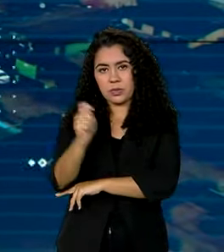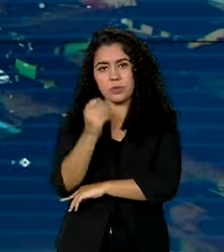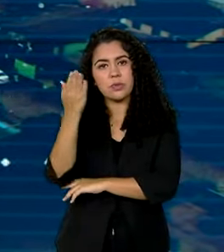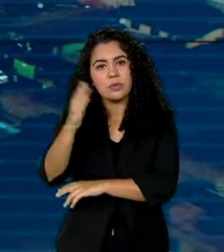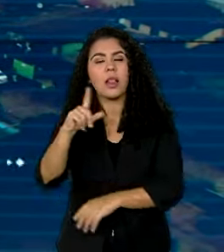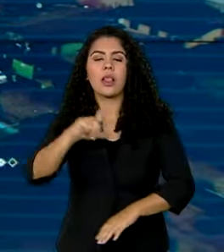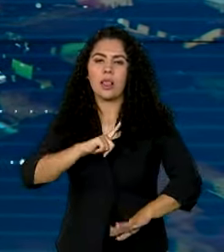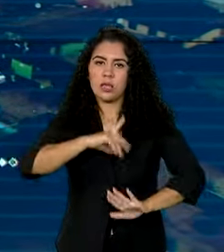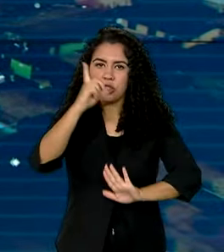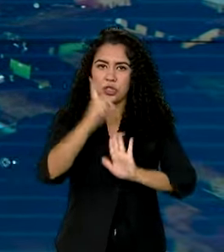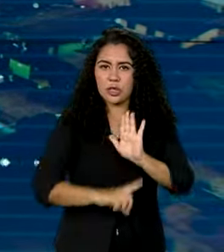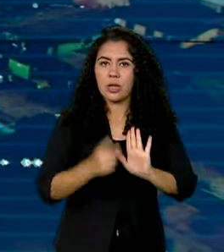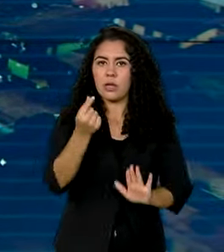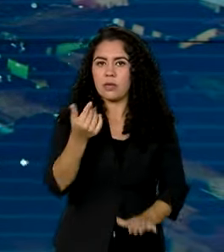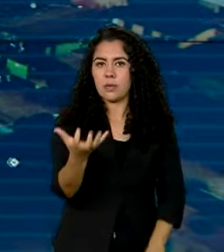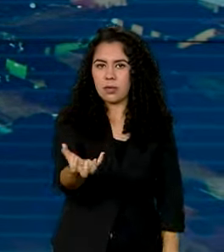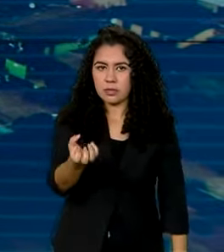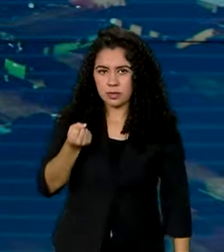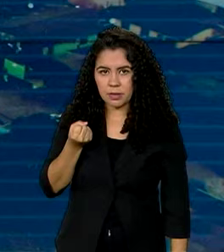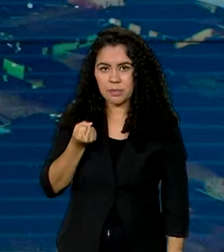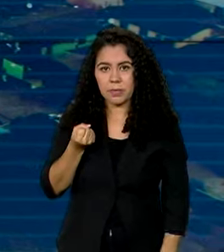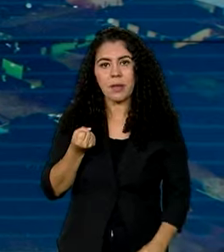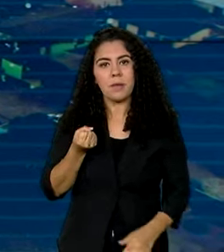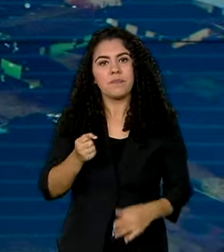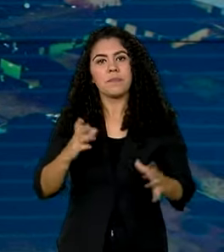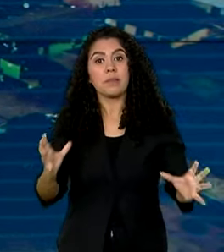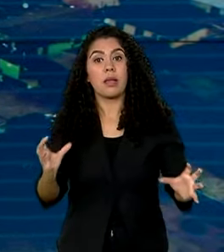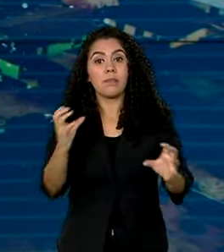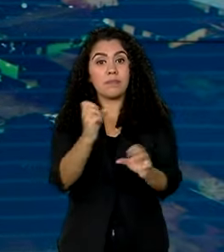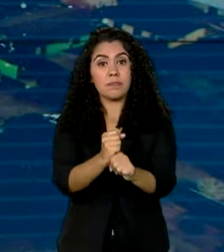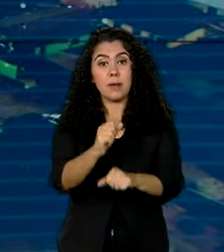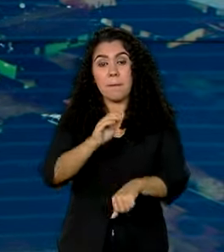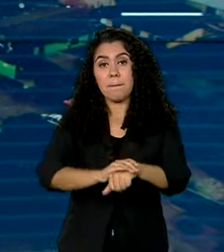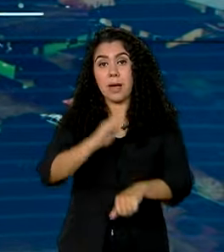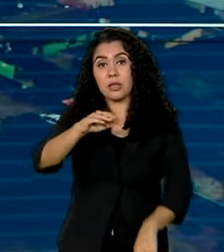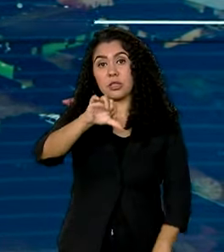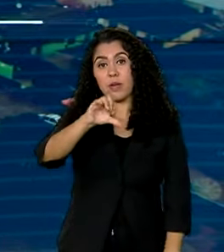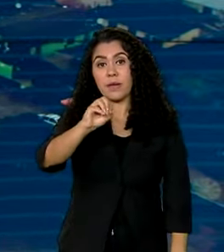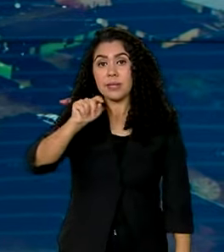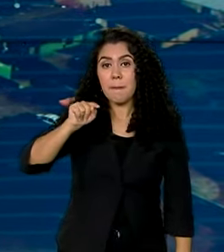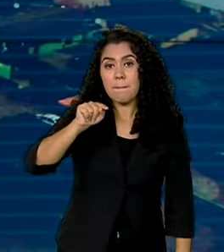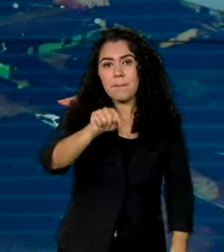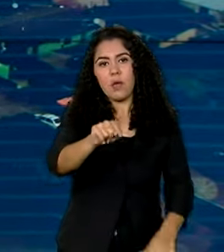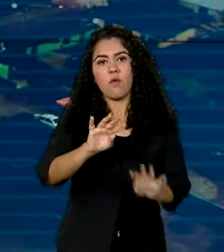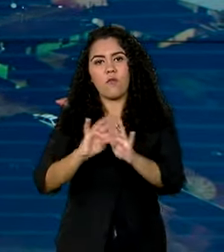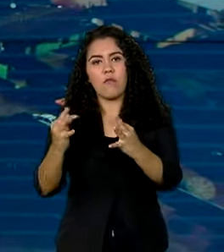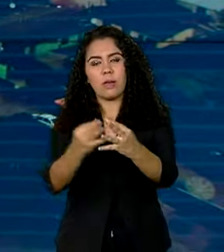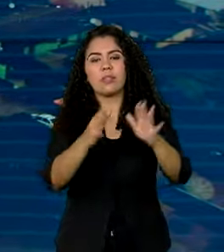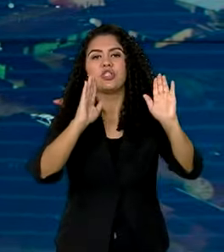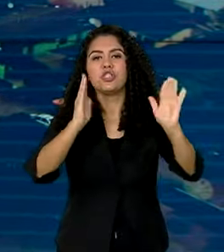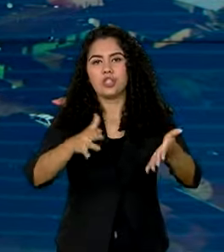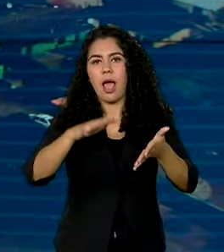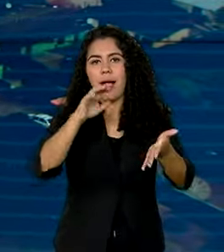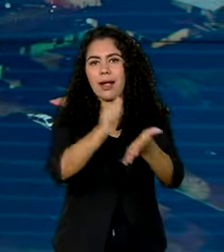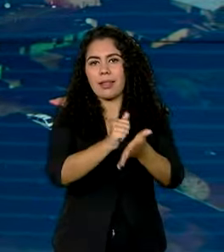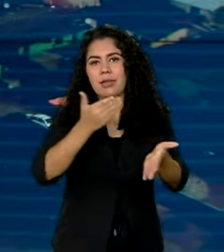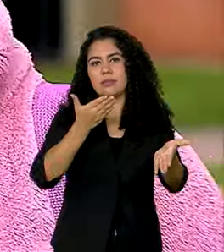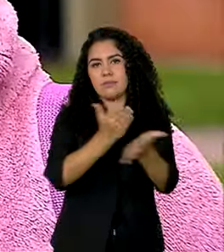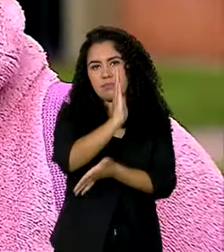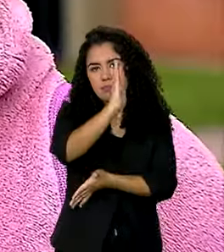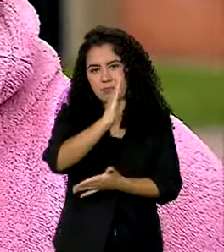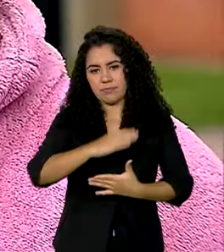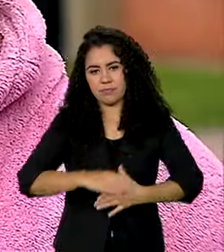terão direito a receber o benefício. Com isso, mais de 90 mil famílias já tiveram aí o cadastro aprovado.